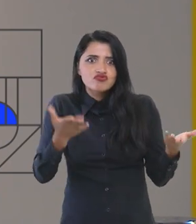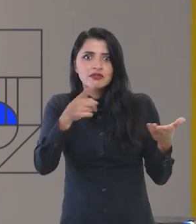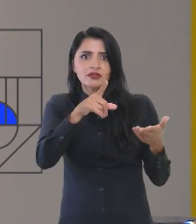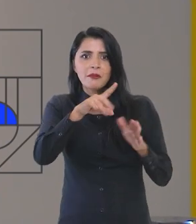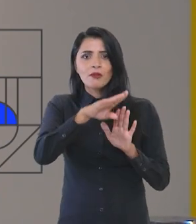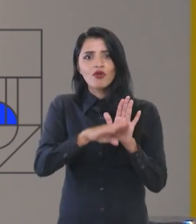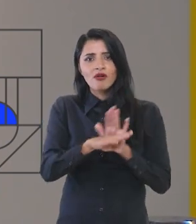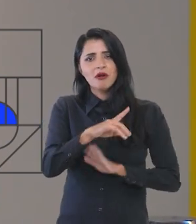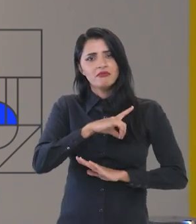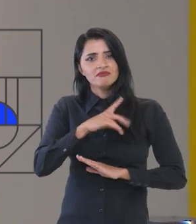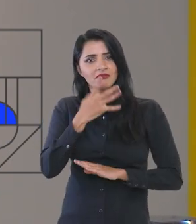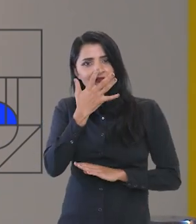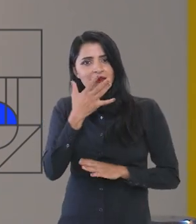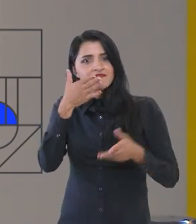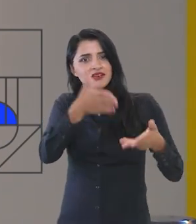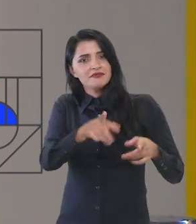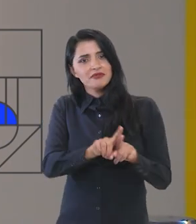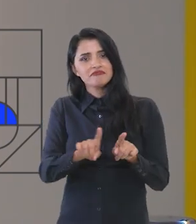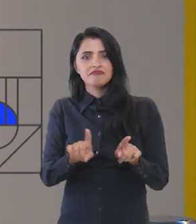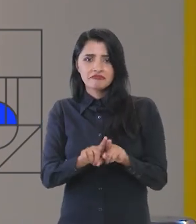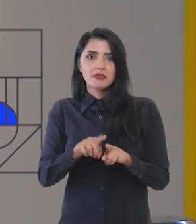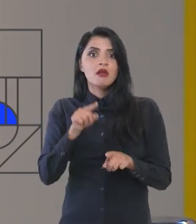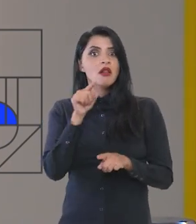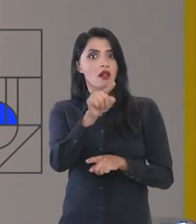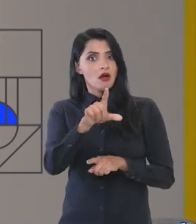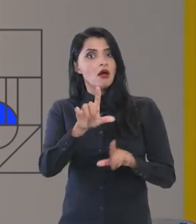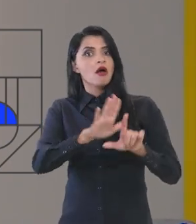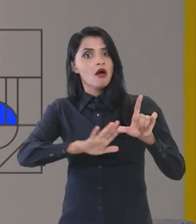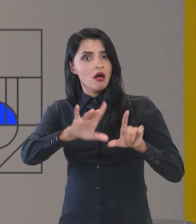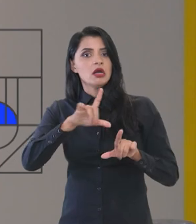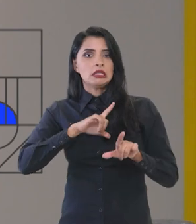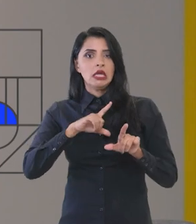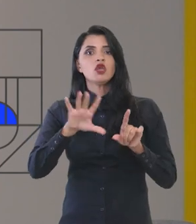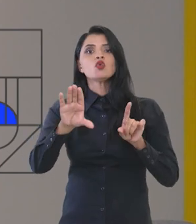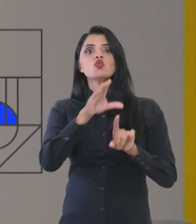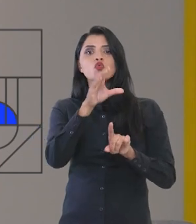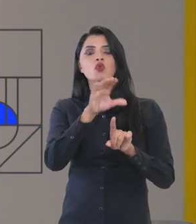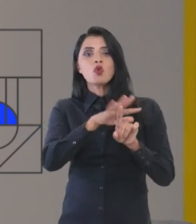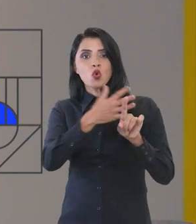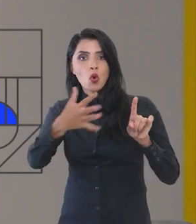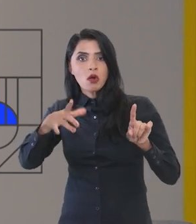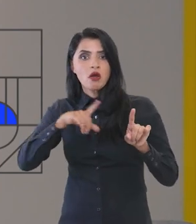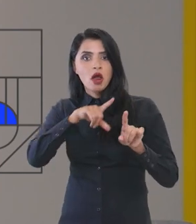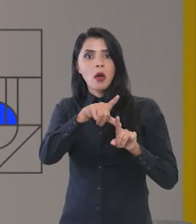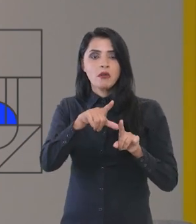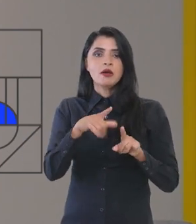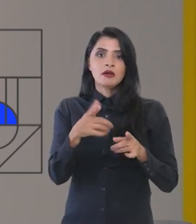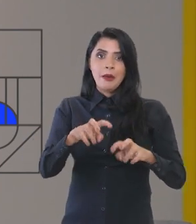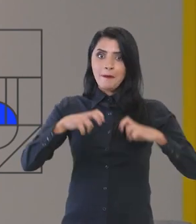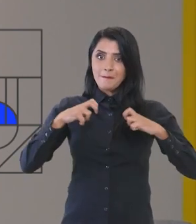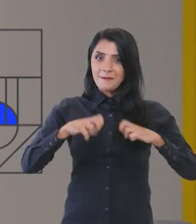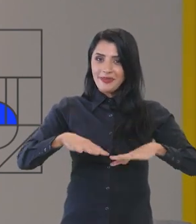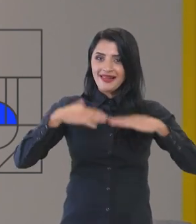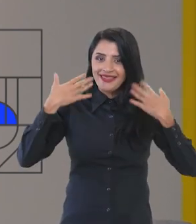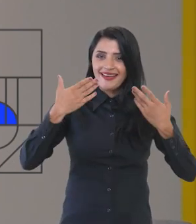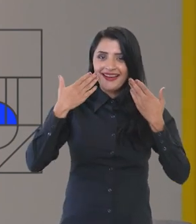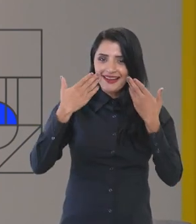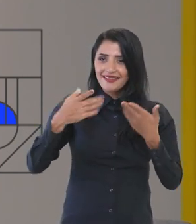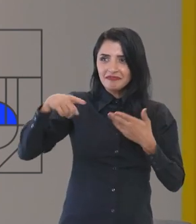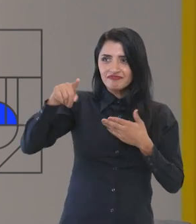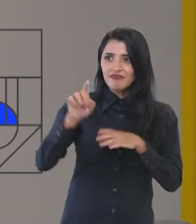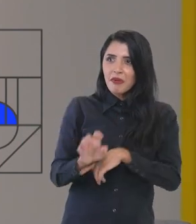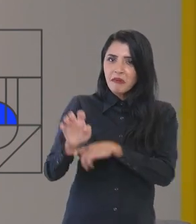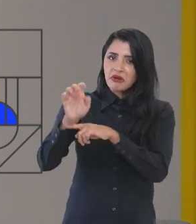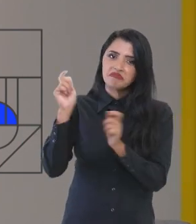os programas, vai participar. E ali também está o cronograma das plenárias dos estados. Quem sabe